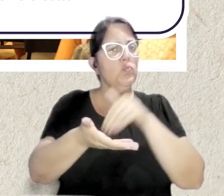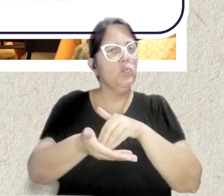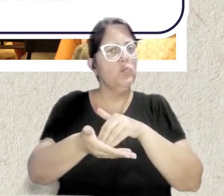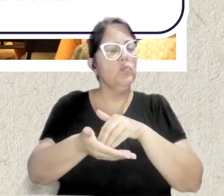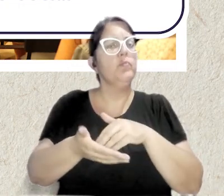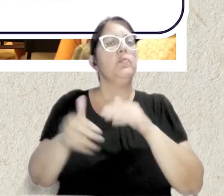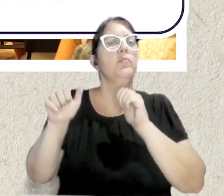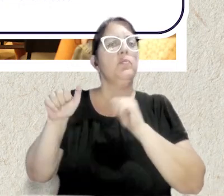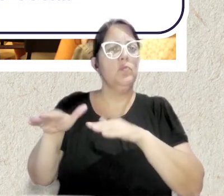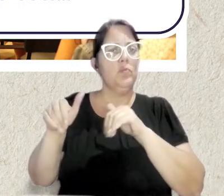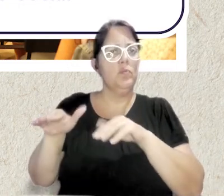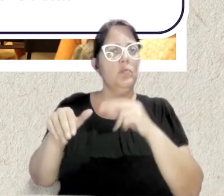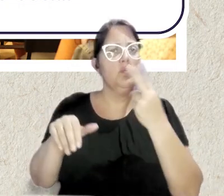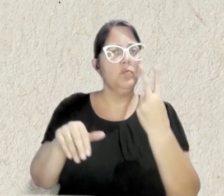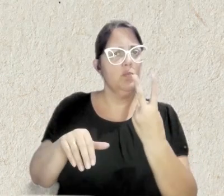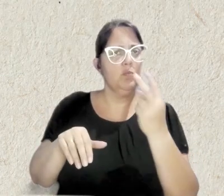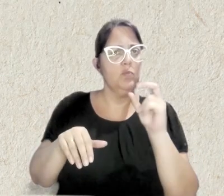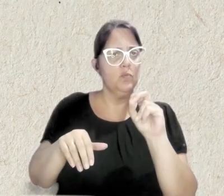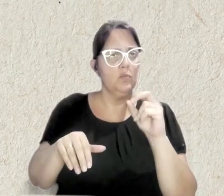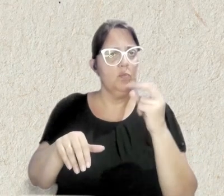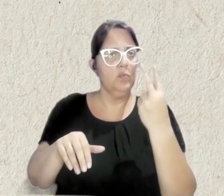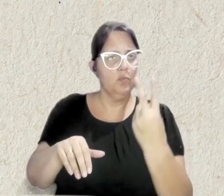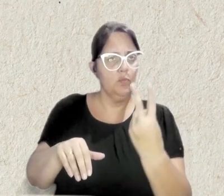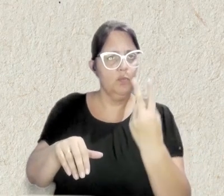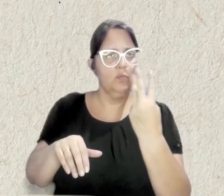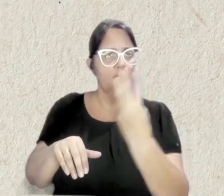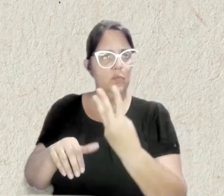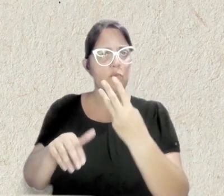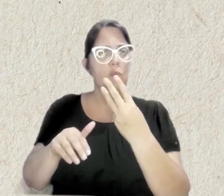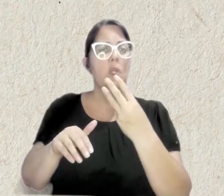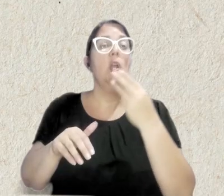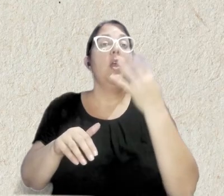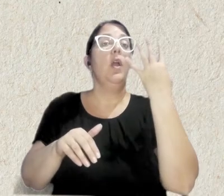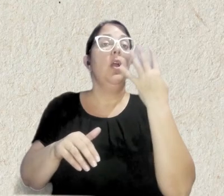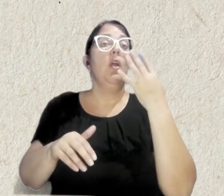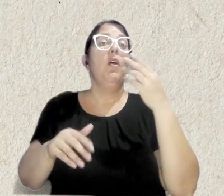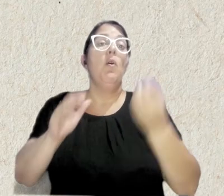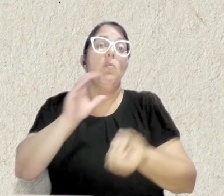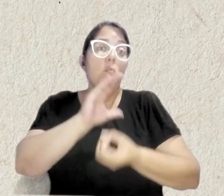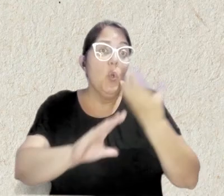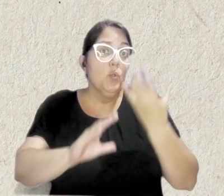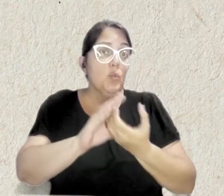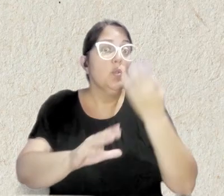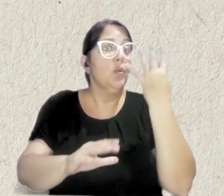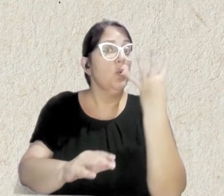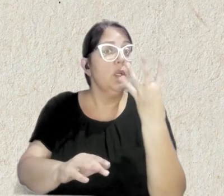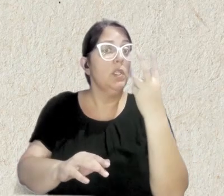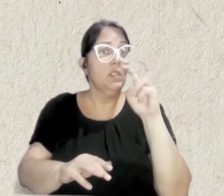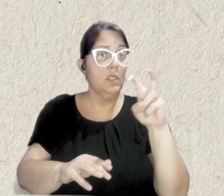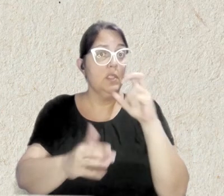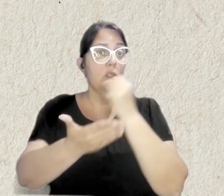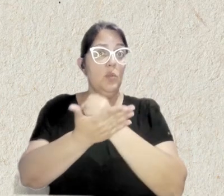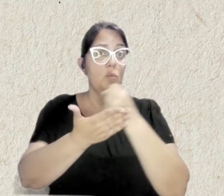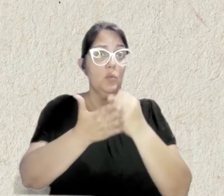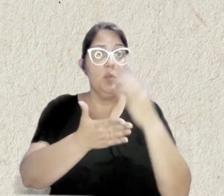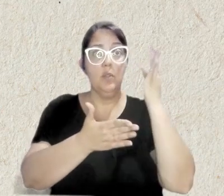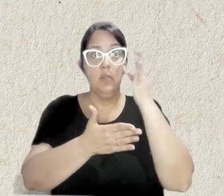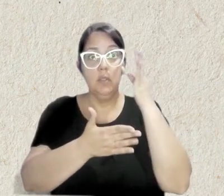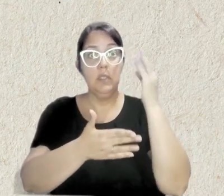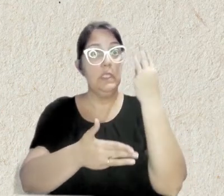2023, foram produzidos 45 documentos técnicos e emitidas 368